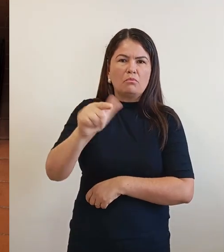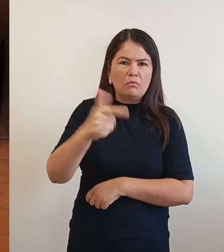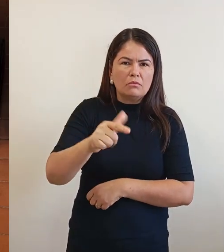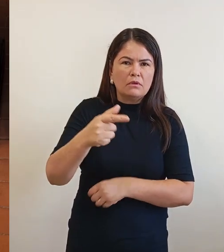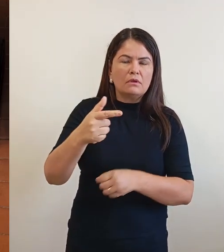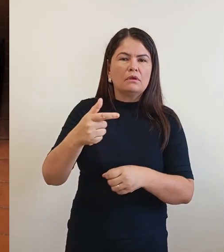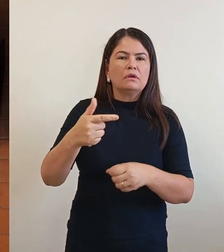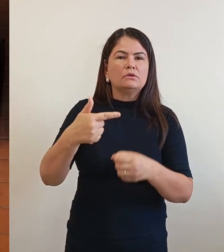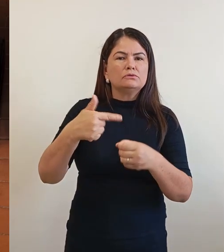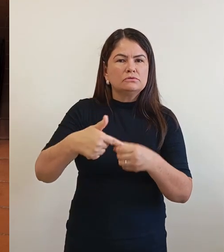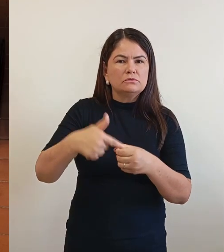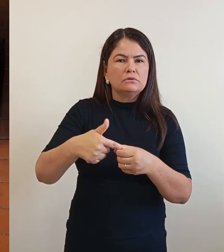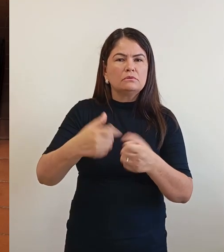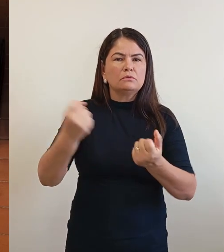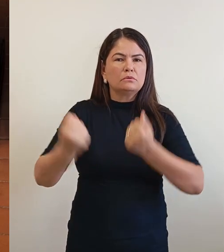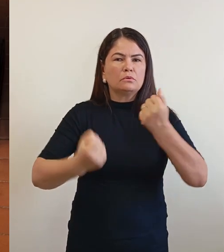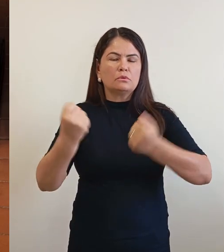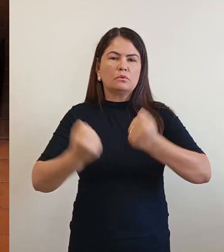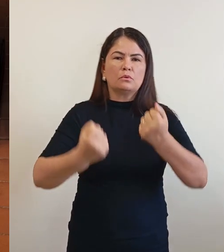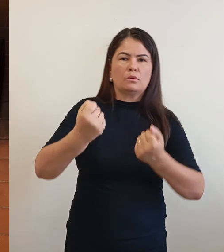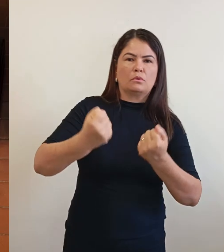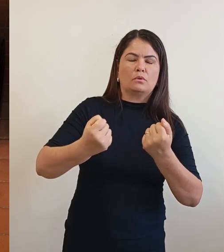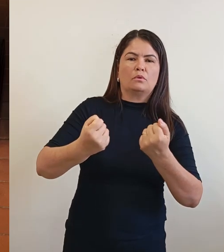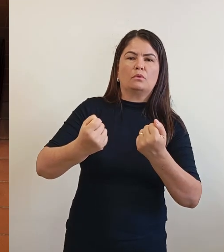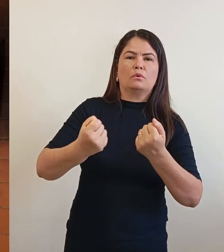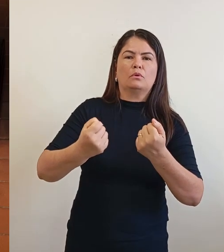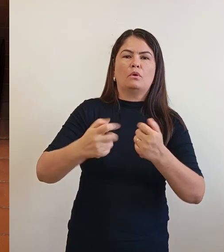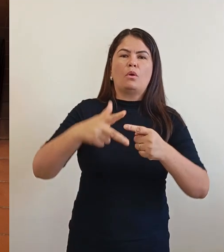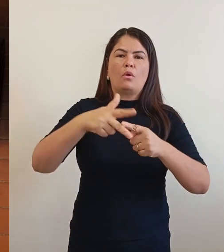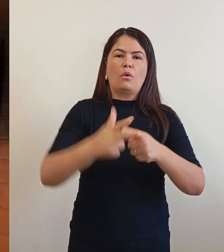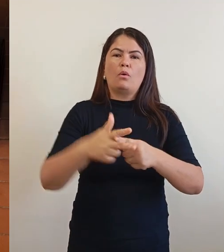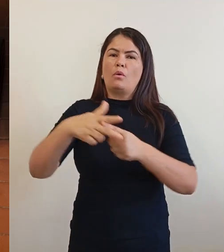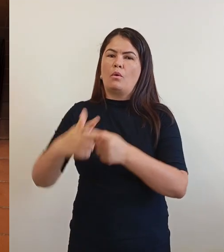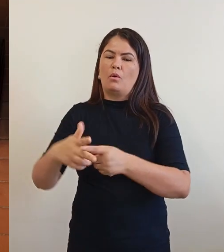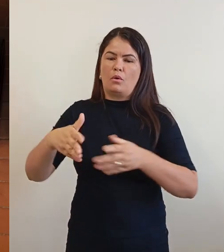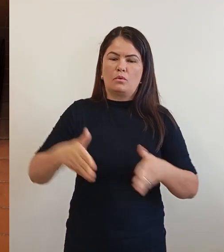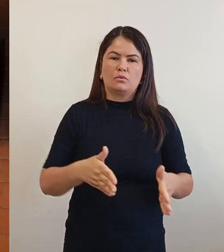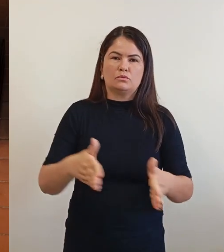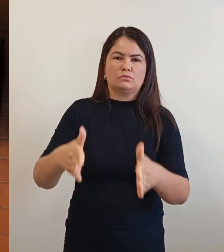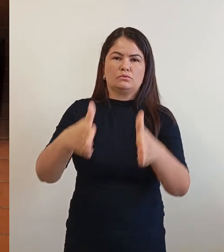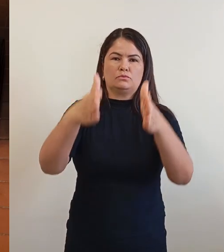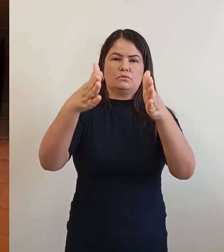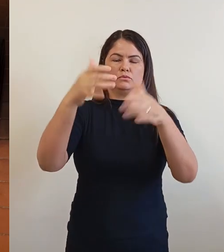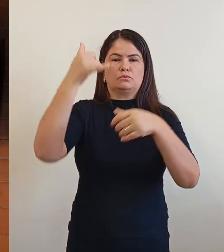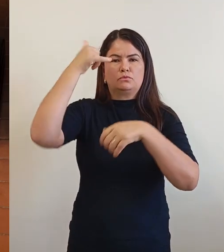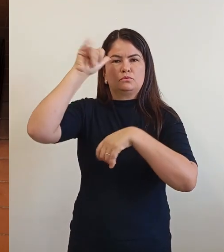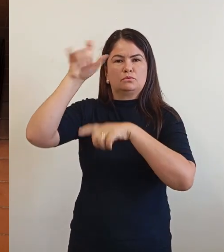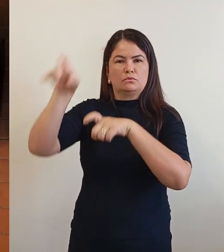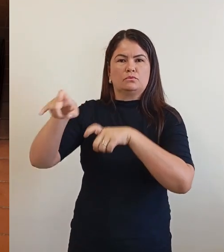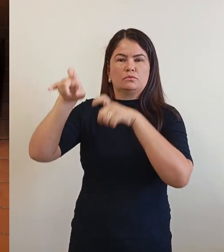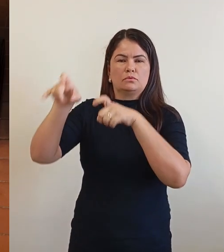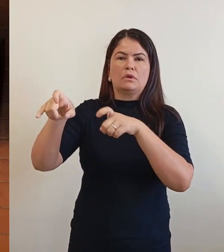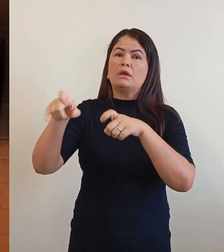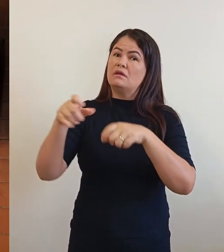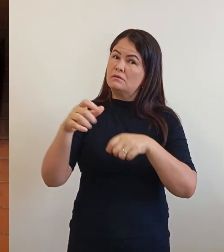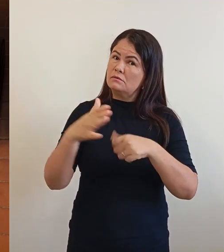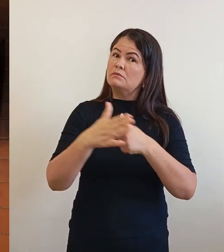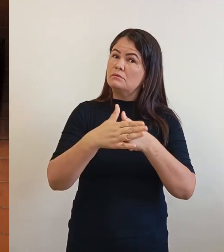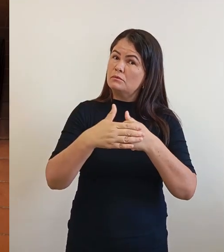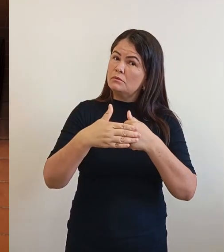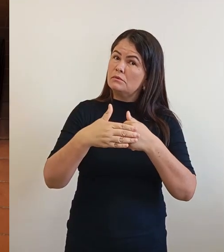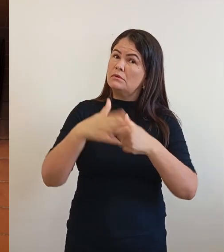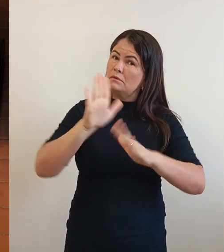ruralistas. É esse zero que nós vamos ter. Por quê? Nós queremos pegar o dinheiro